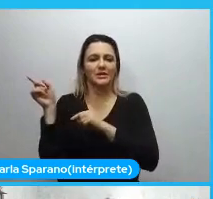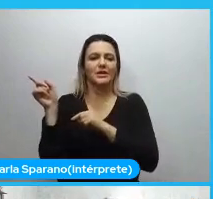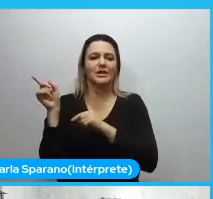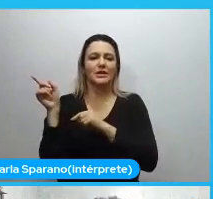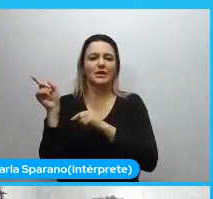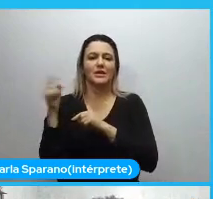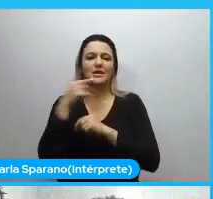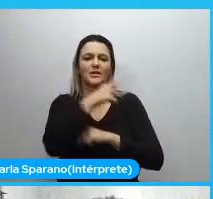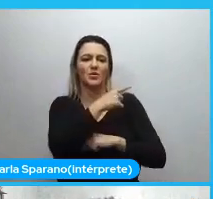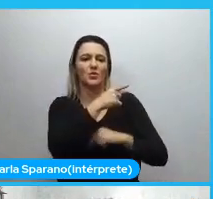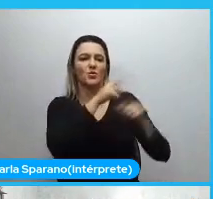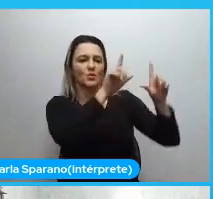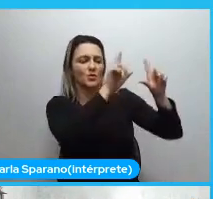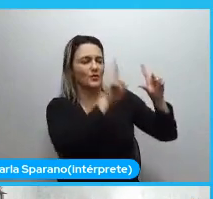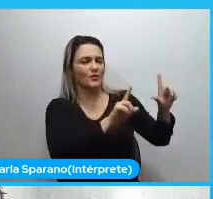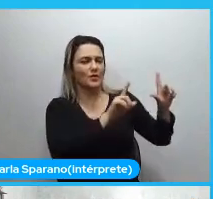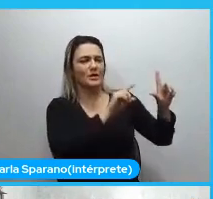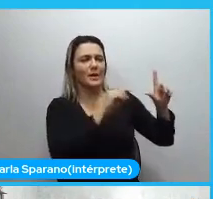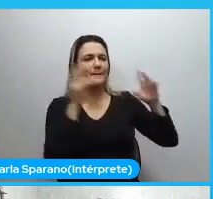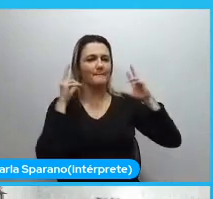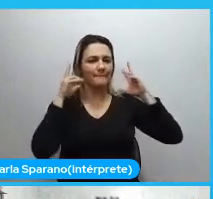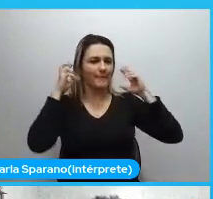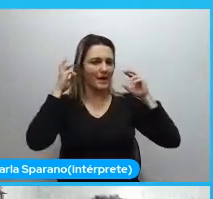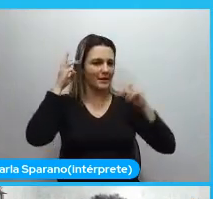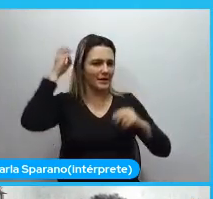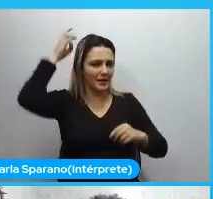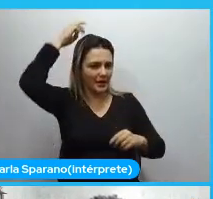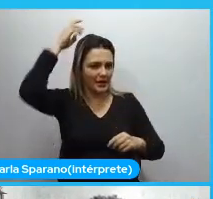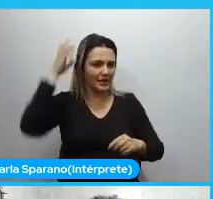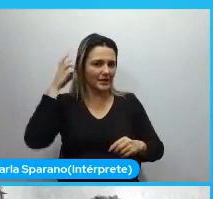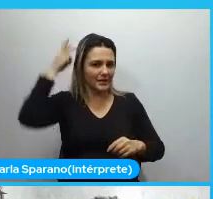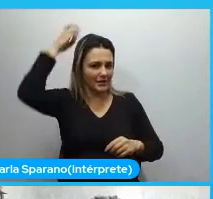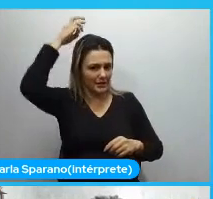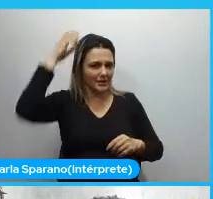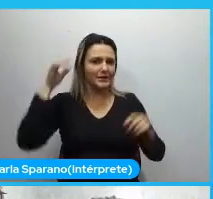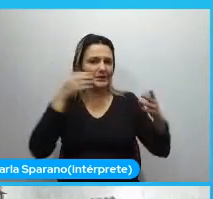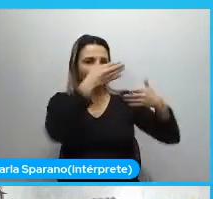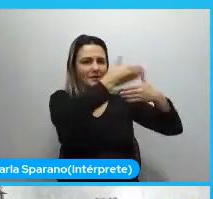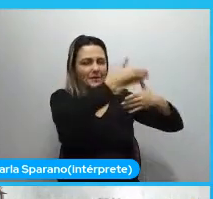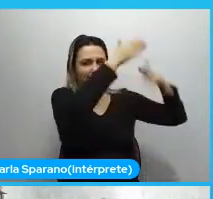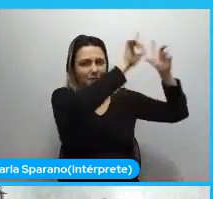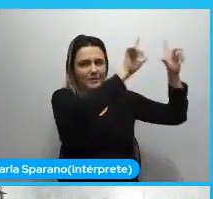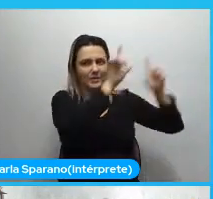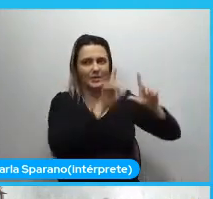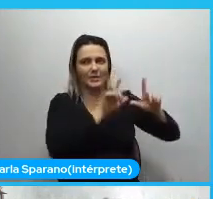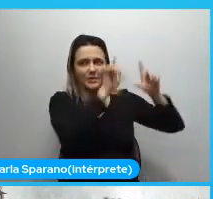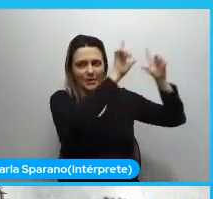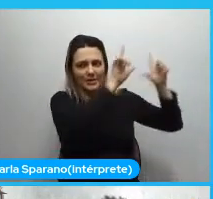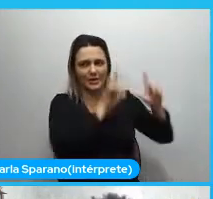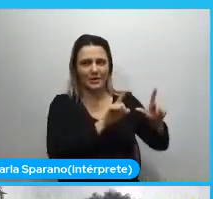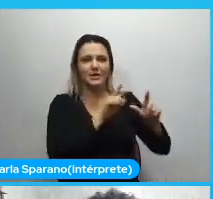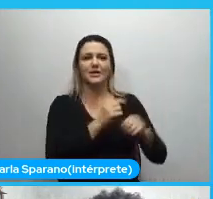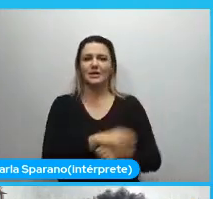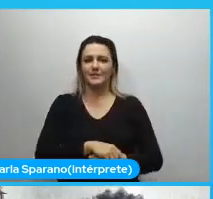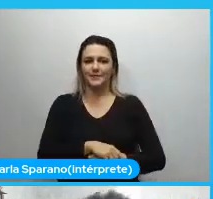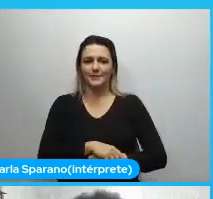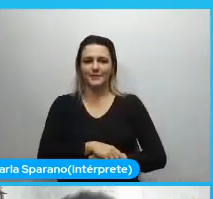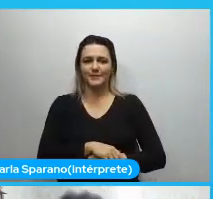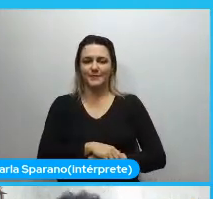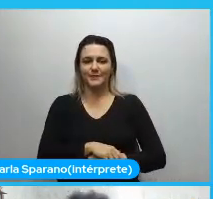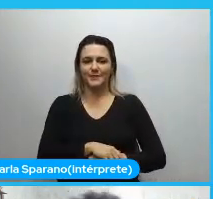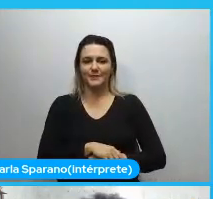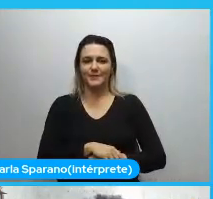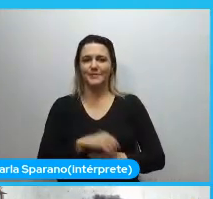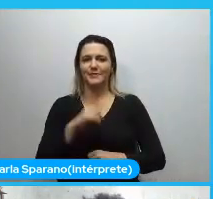tem uma placa Amariale Franco. E as minhas paredes são cerâmicas verdes. Tem uma